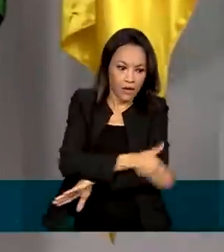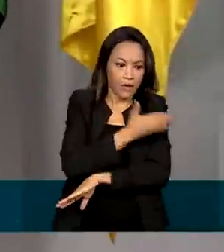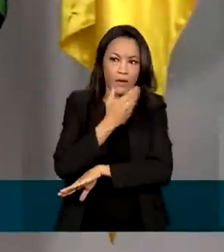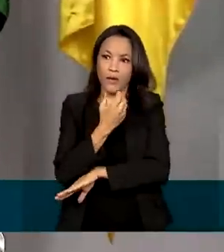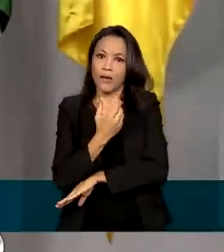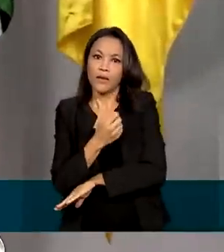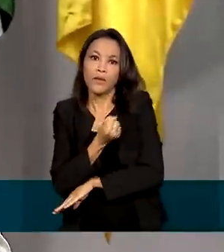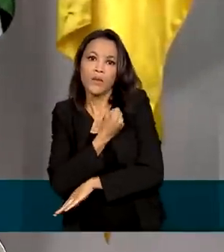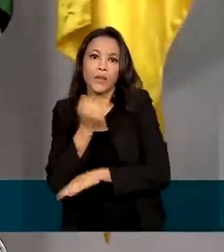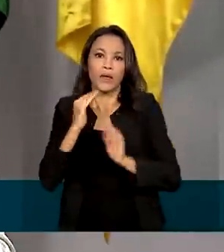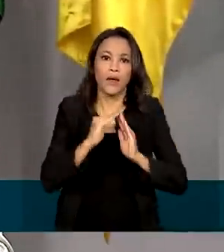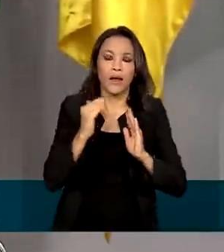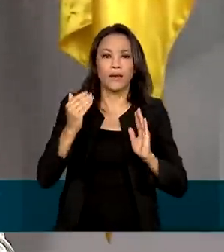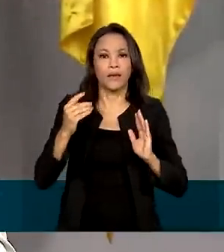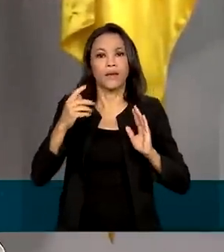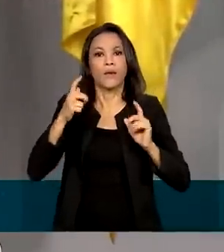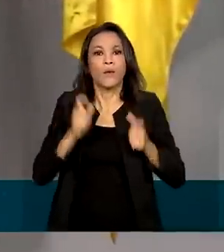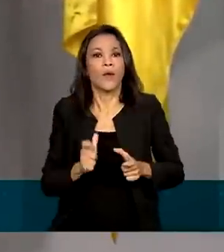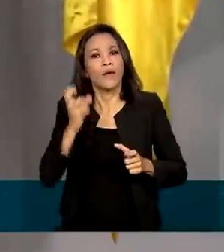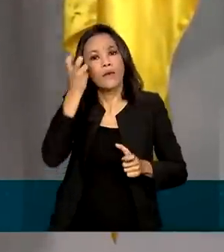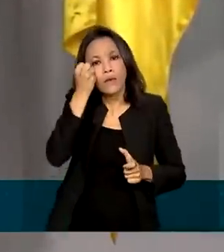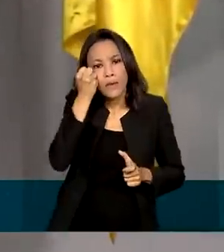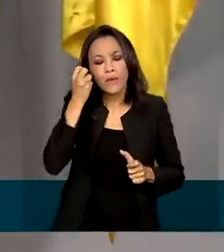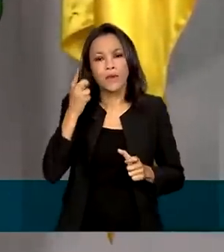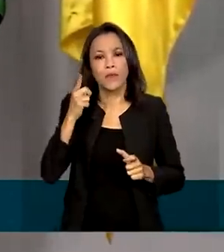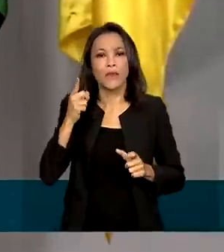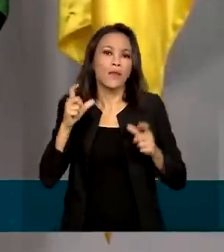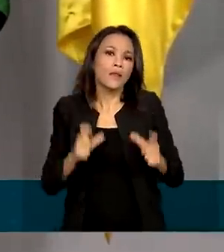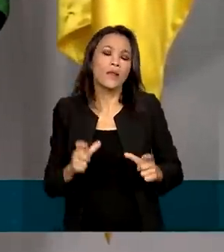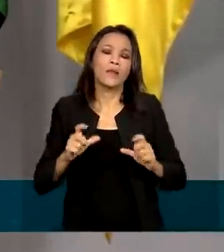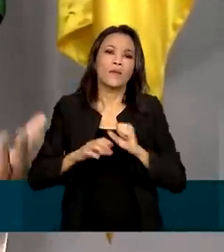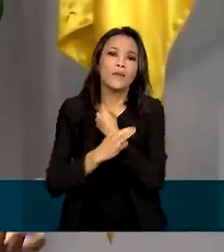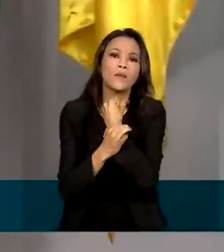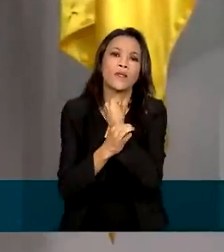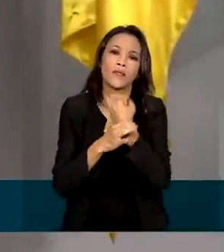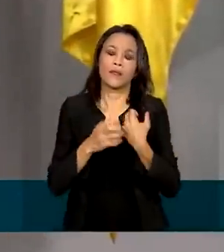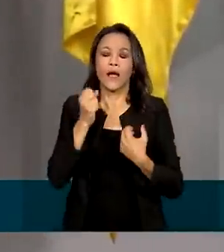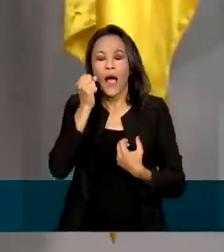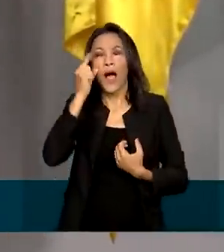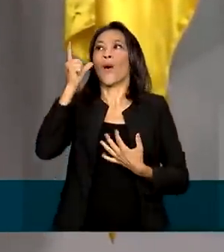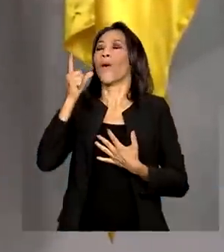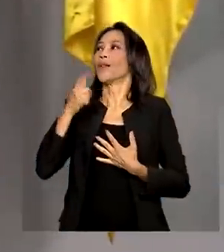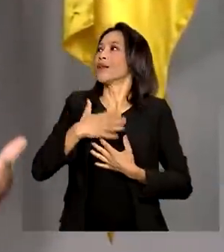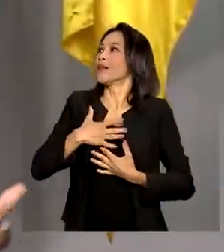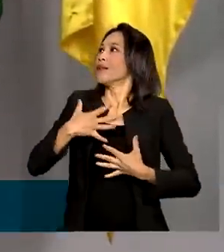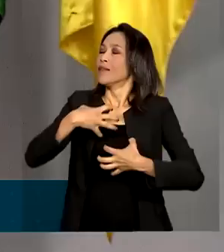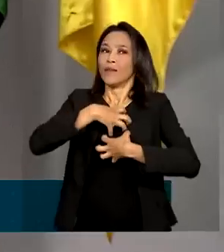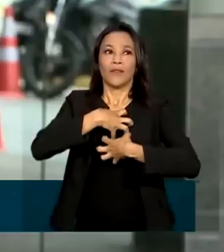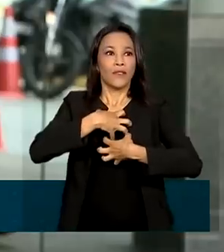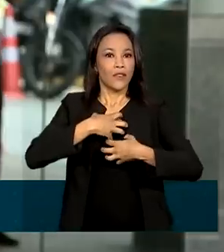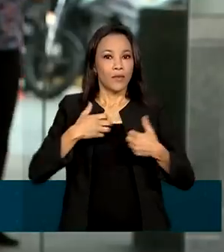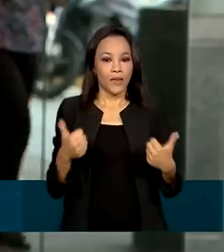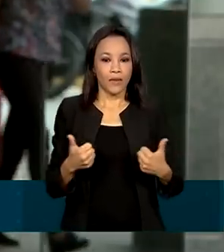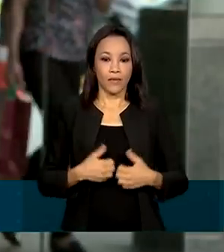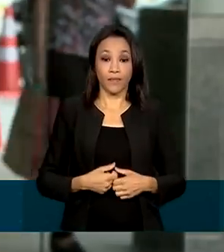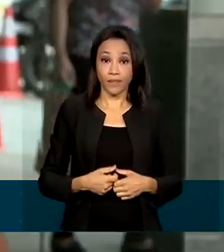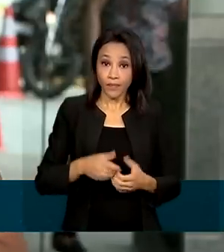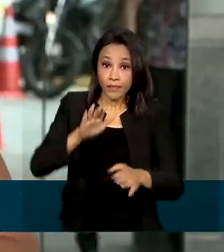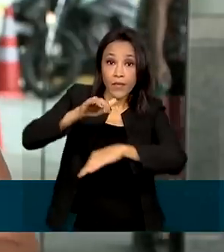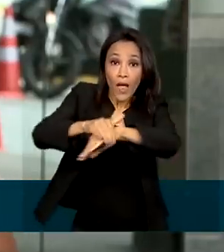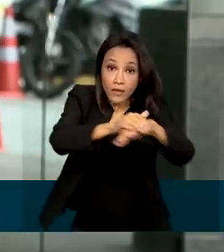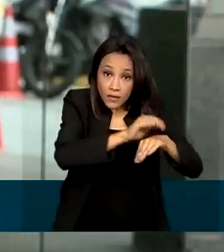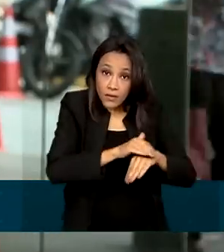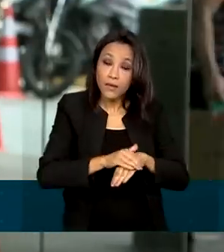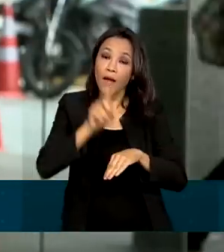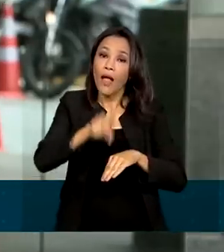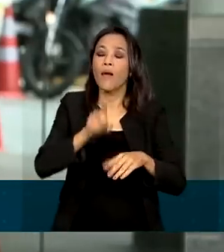dormir, pessoa tem uma segurança de saber que ela vai dormir e acordar em um ambiente tranquilo, protegido. A iniciativa é